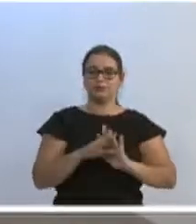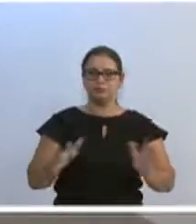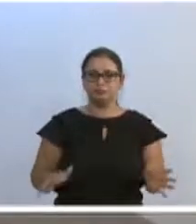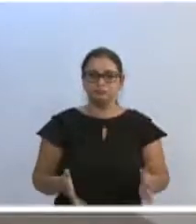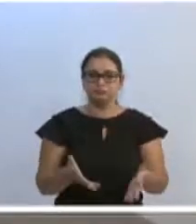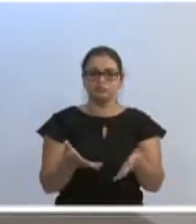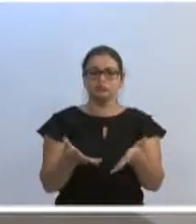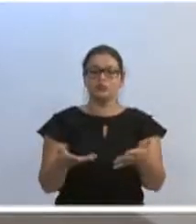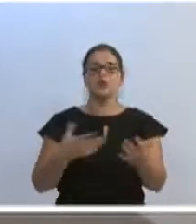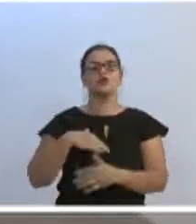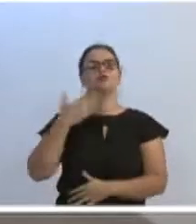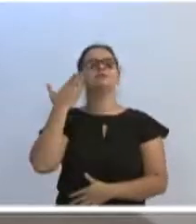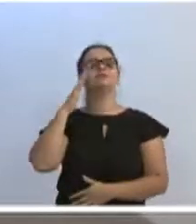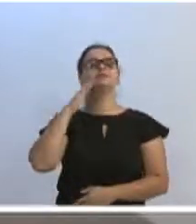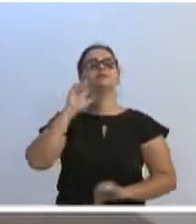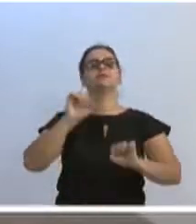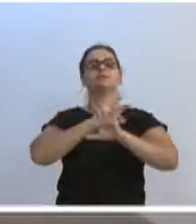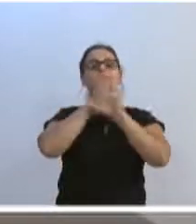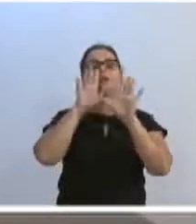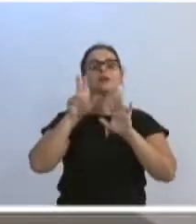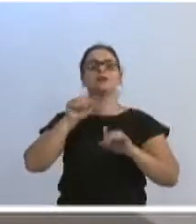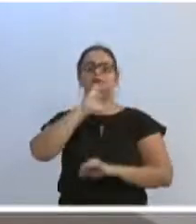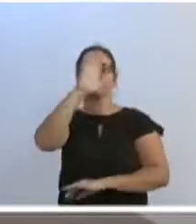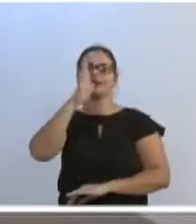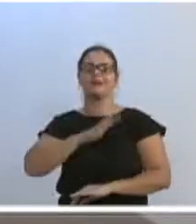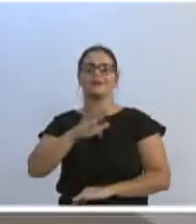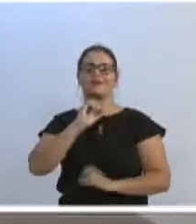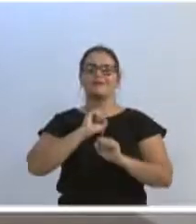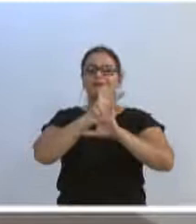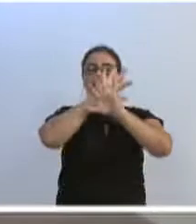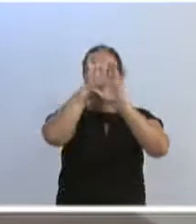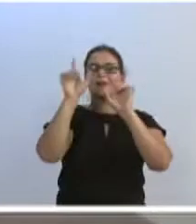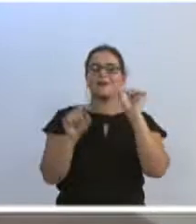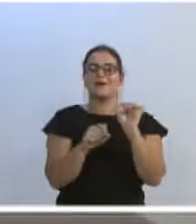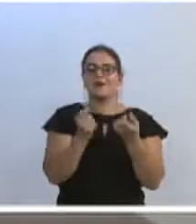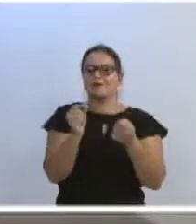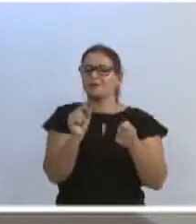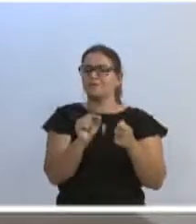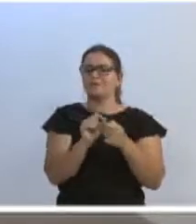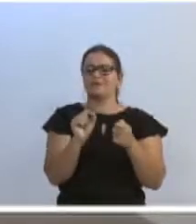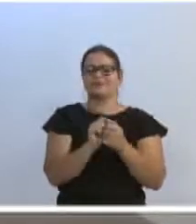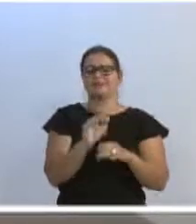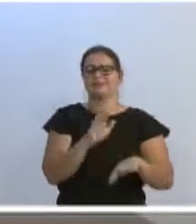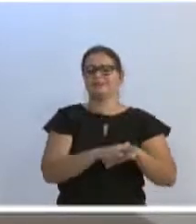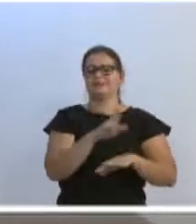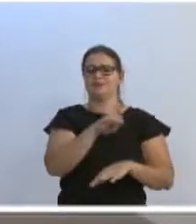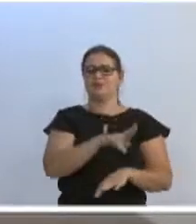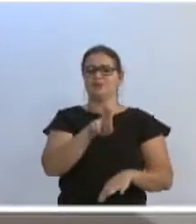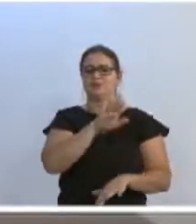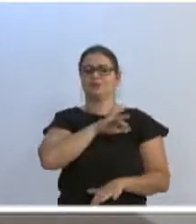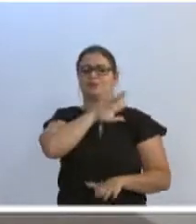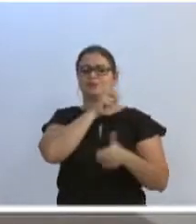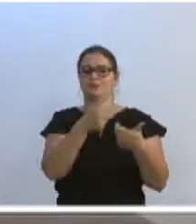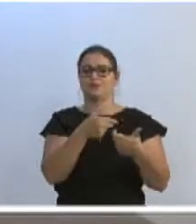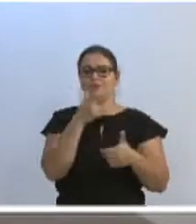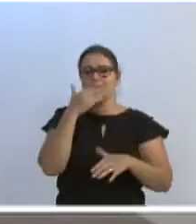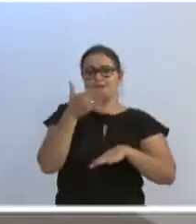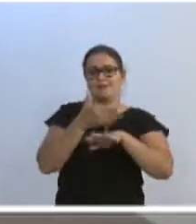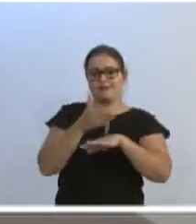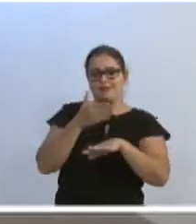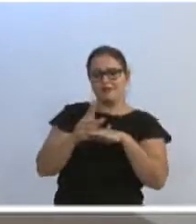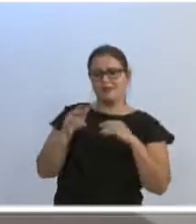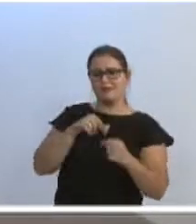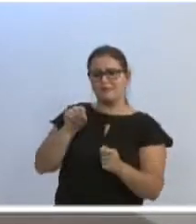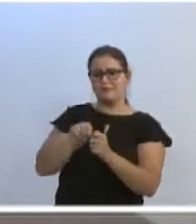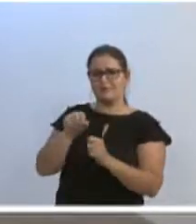e hoje há um entendimento, inclusive, internacional muito forte para que não se façam esses treinamentos em relação aos animais.